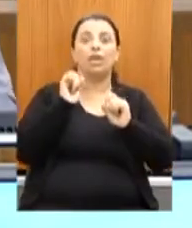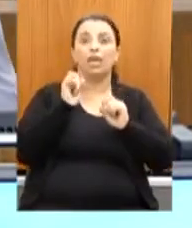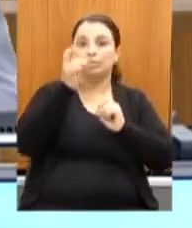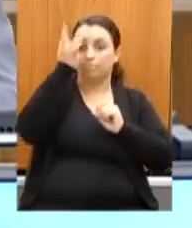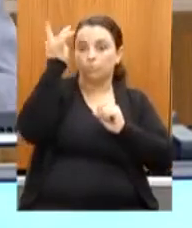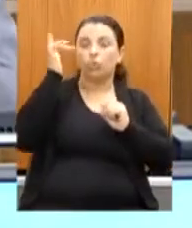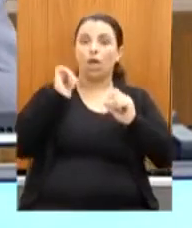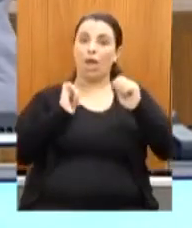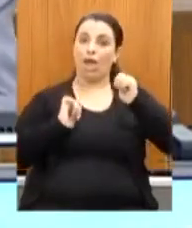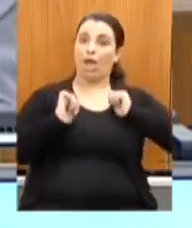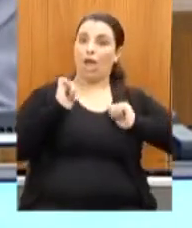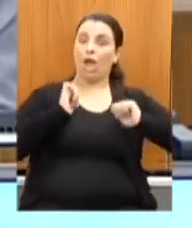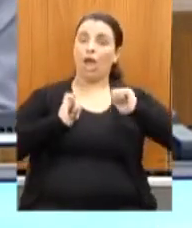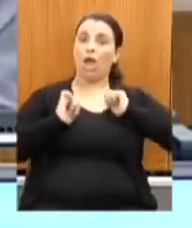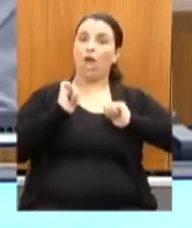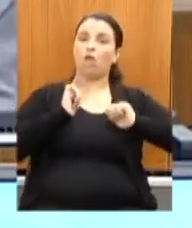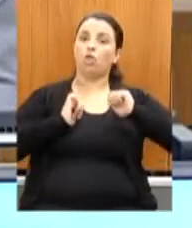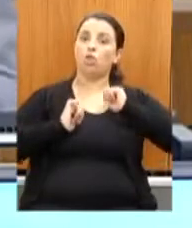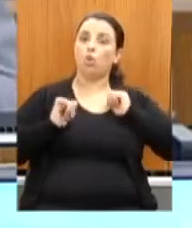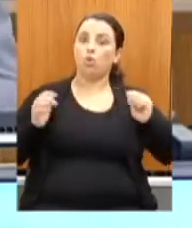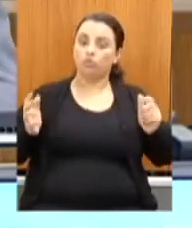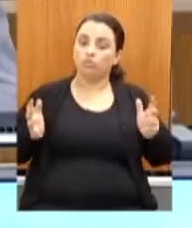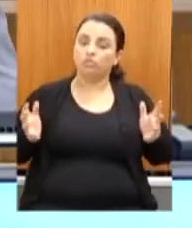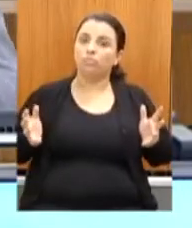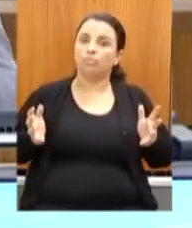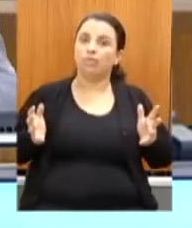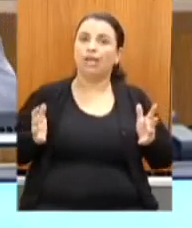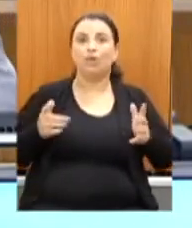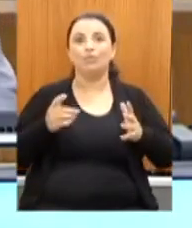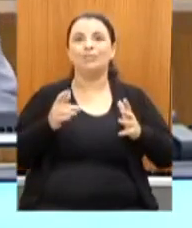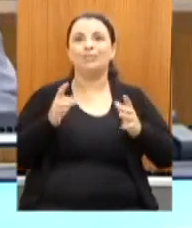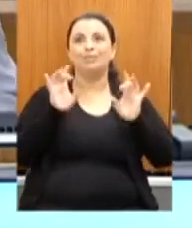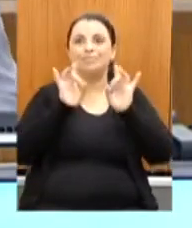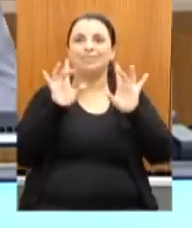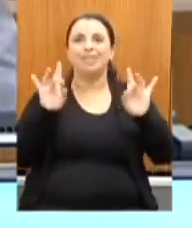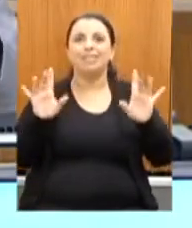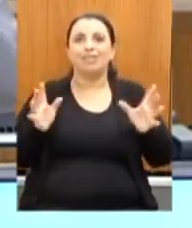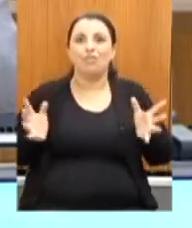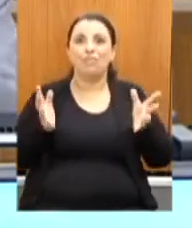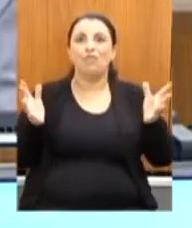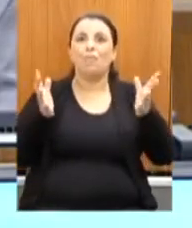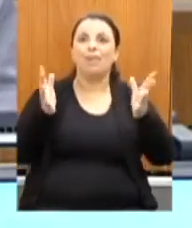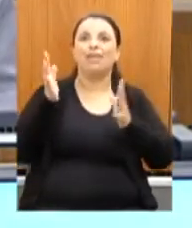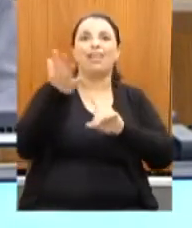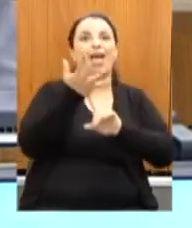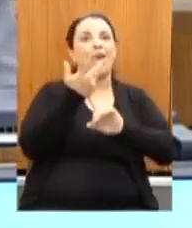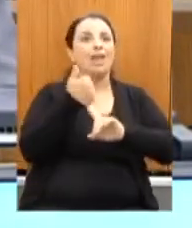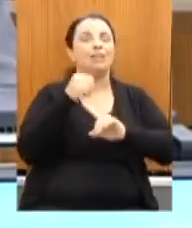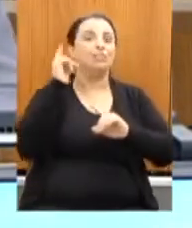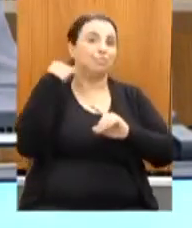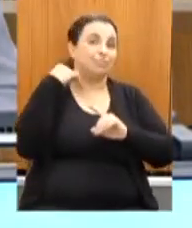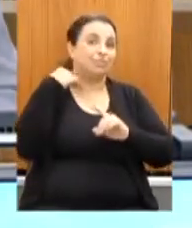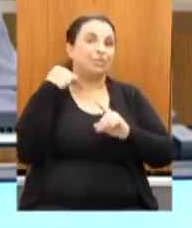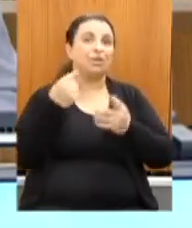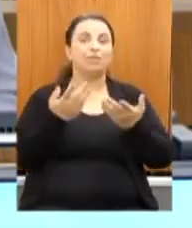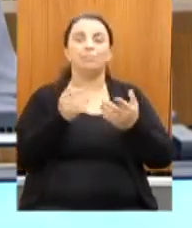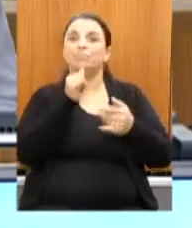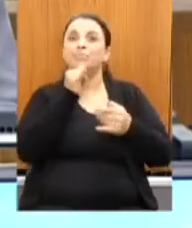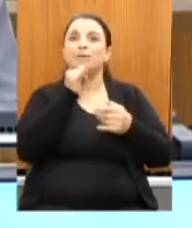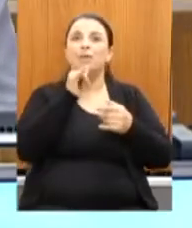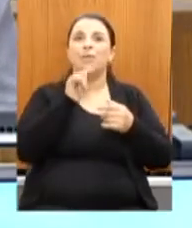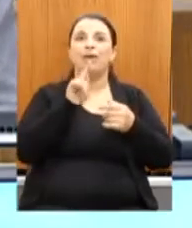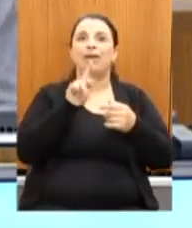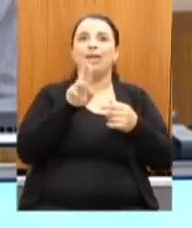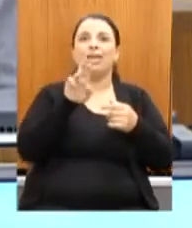de fomento da arte em Minas Gerais, como a Gerdau, a Vale, o Centro Cultural